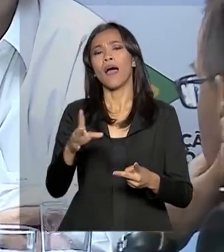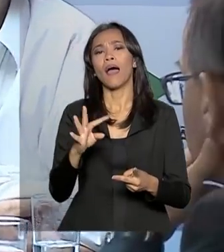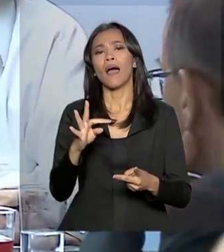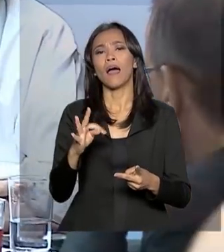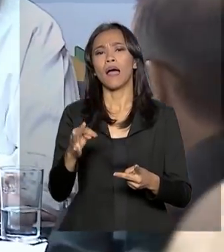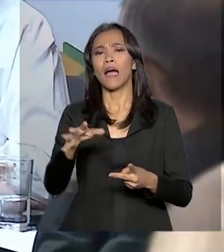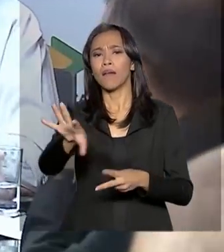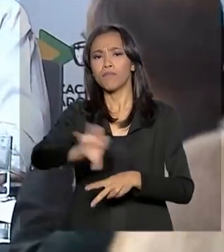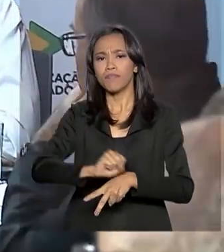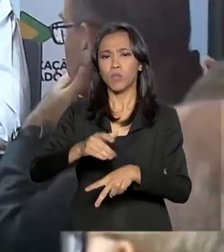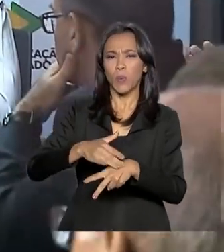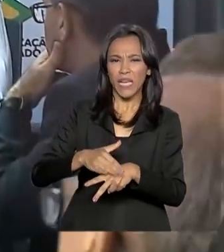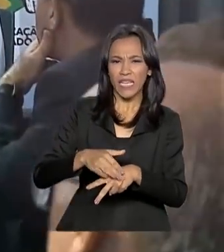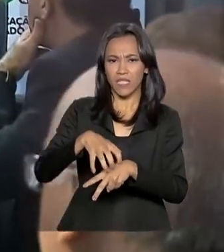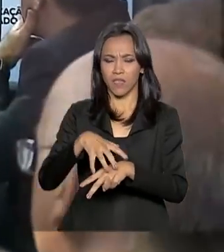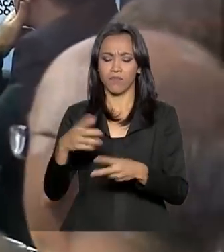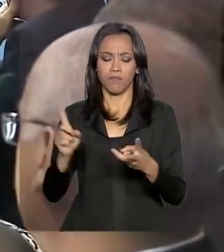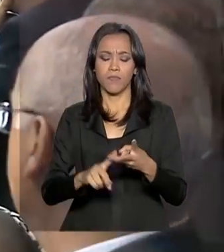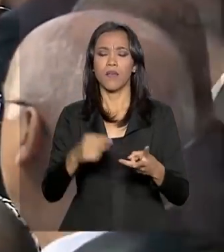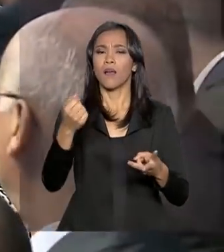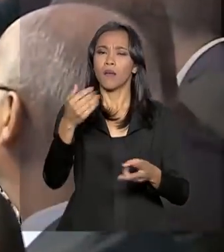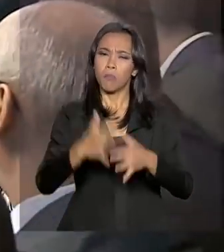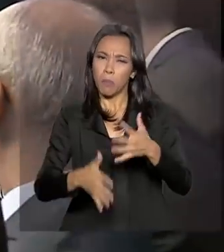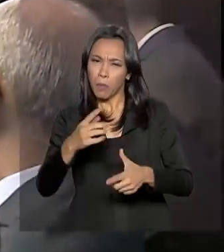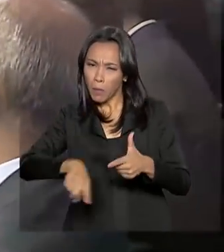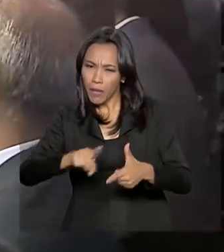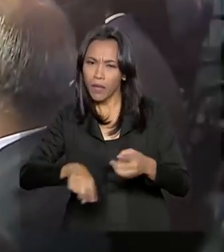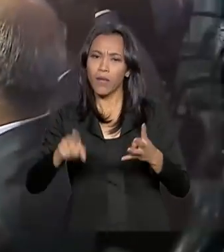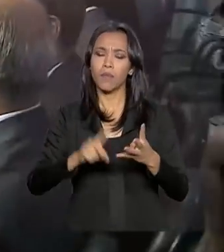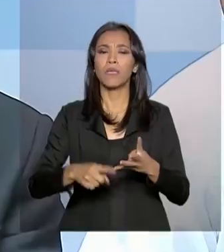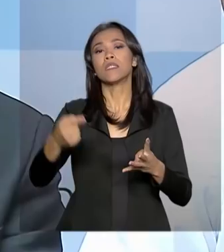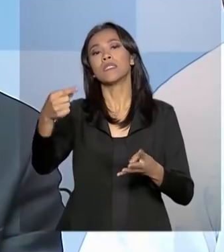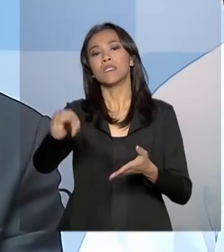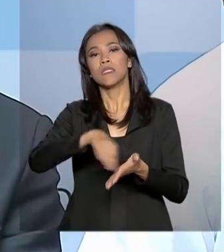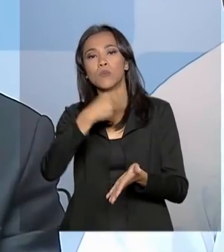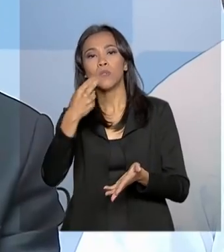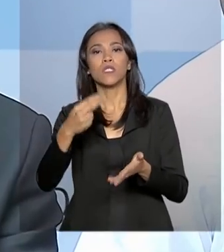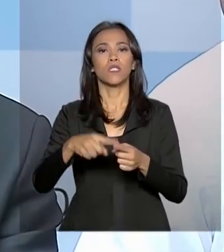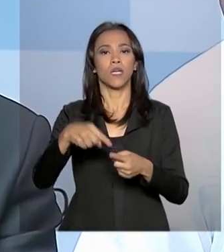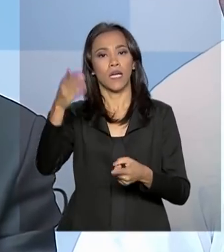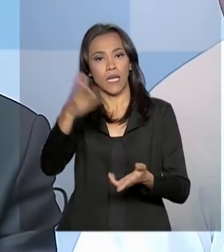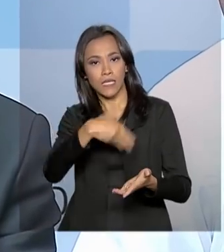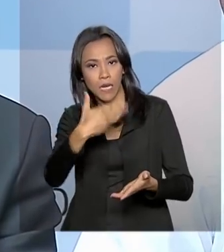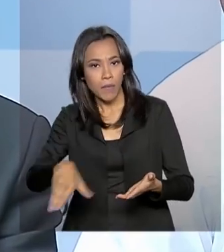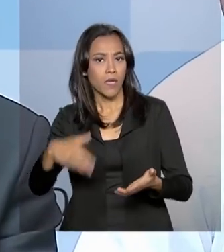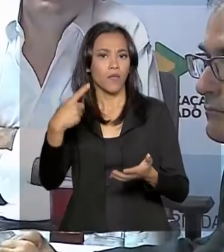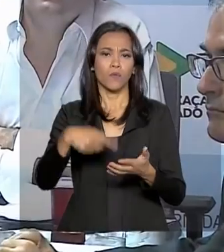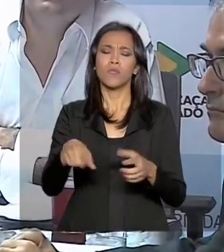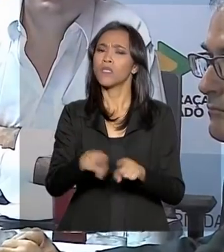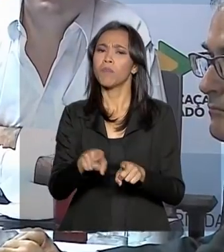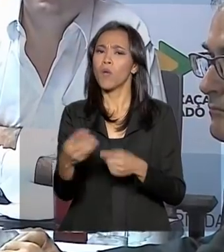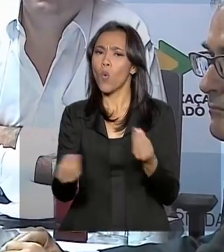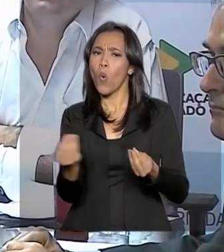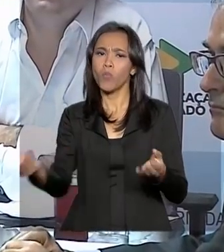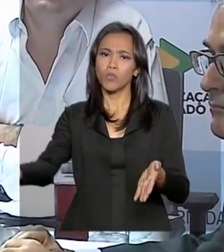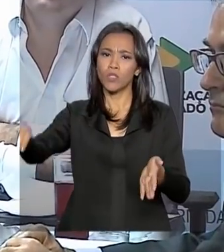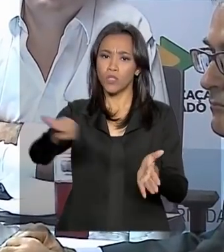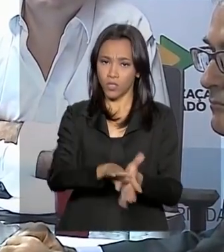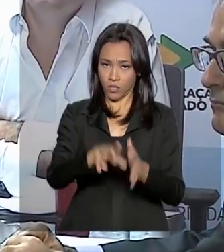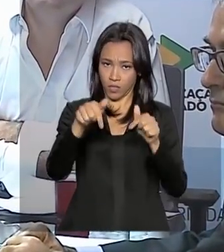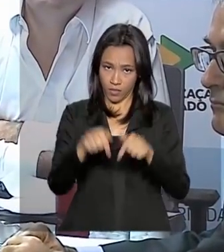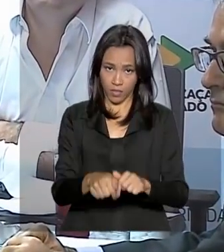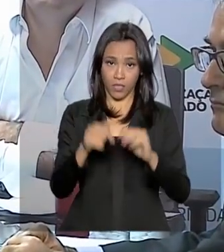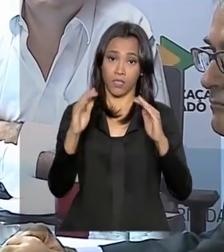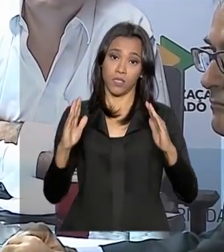de complicações, o número de cirurgias e o número de cancelamentos e também a forma como esses pacientes chegam até essas